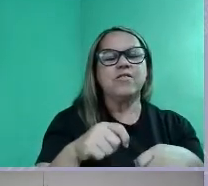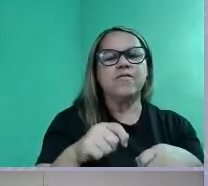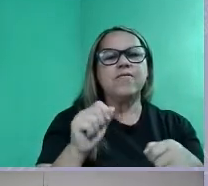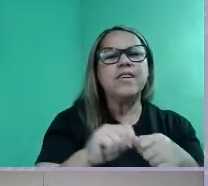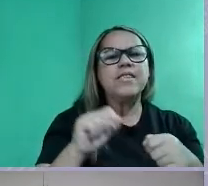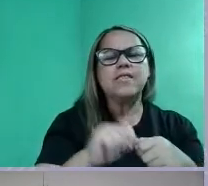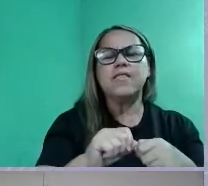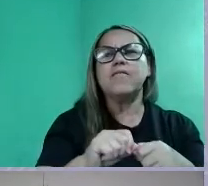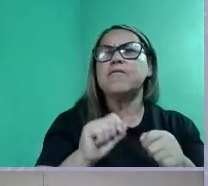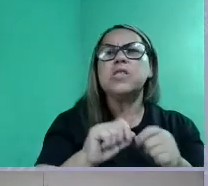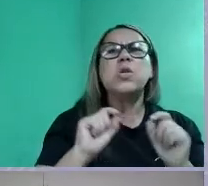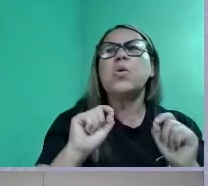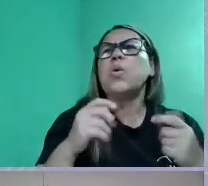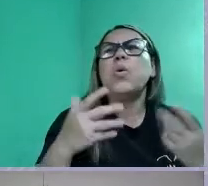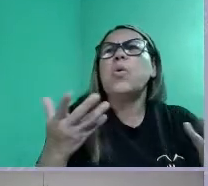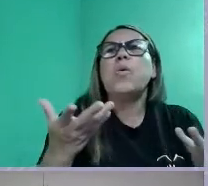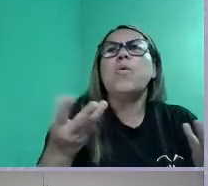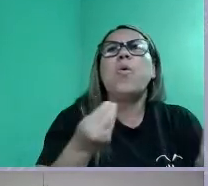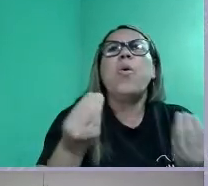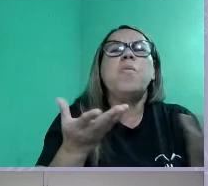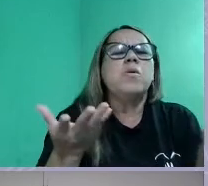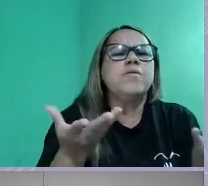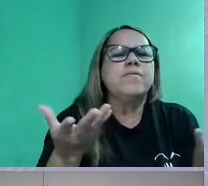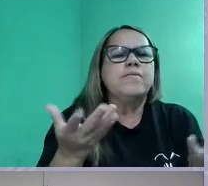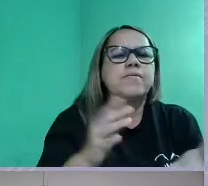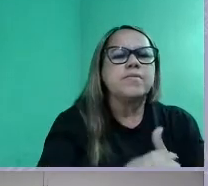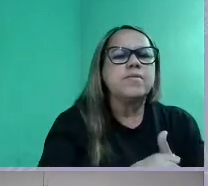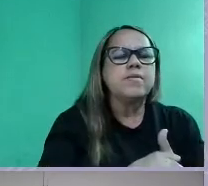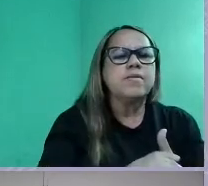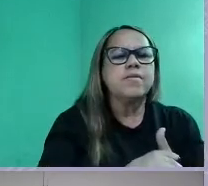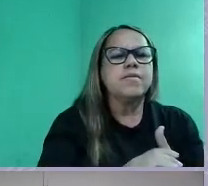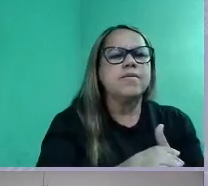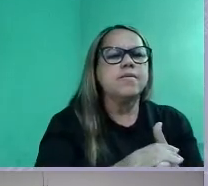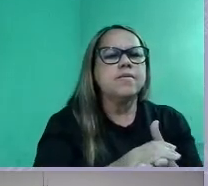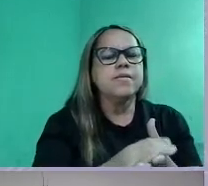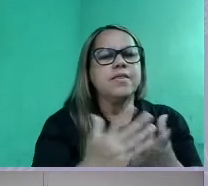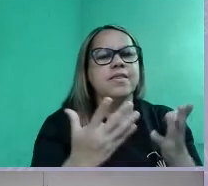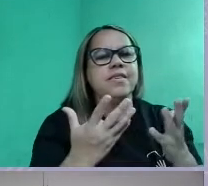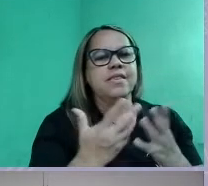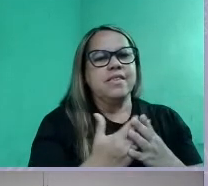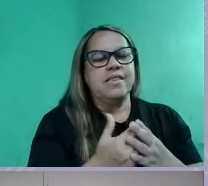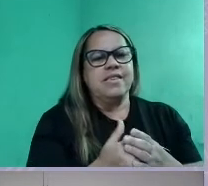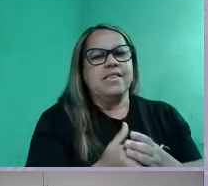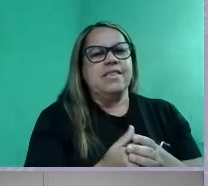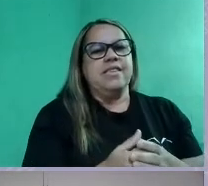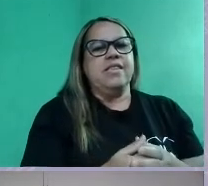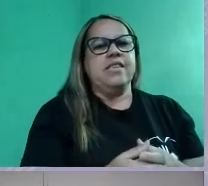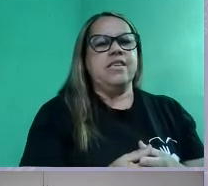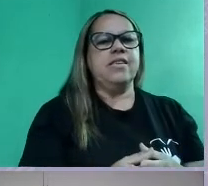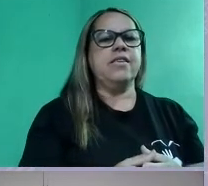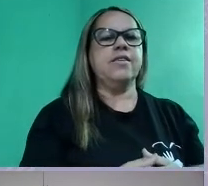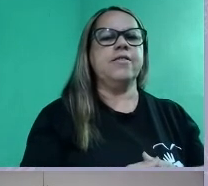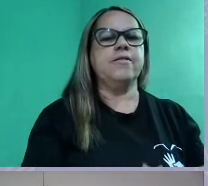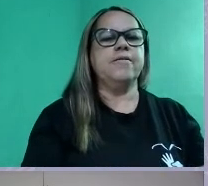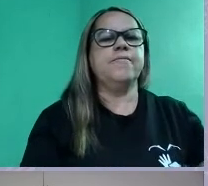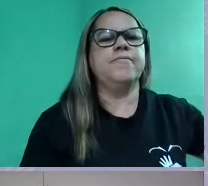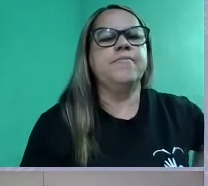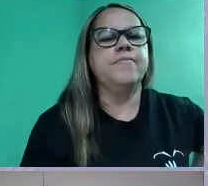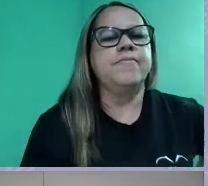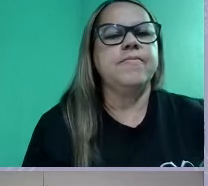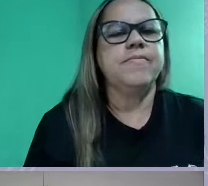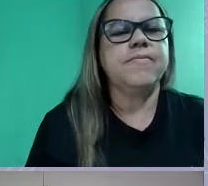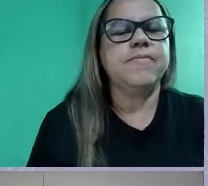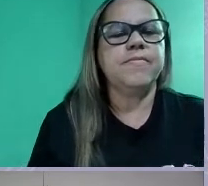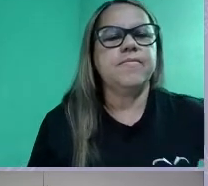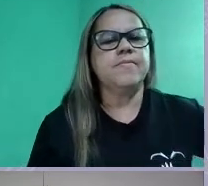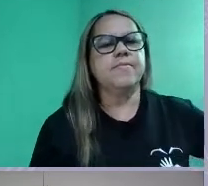que forma? Vamos ver como é que dá a ação. A ação está em rosinha aqui, ó. Agir de que forma? Criando,